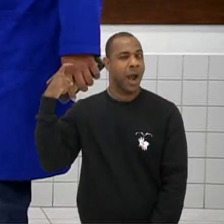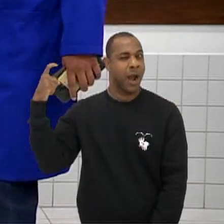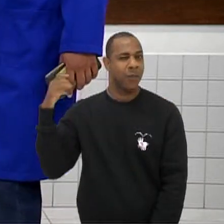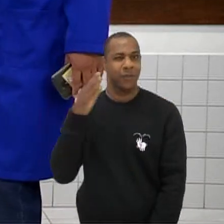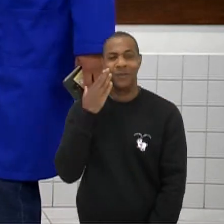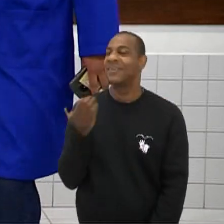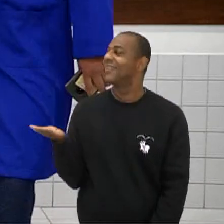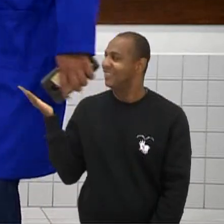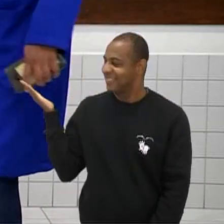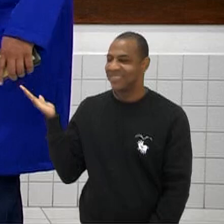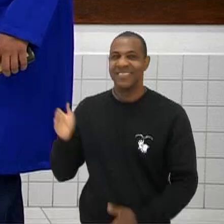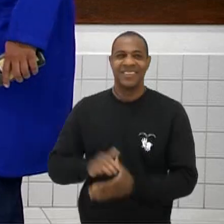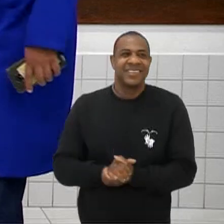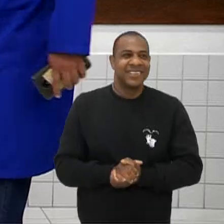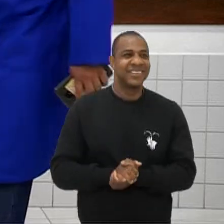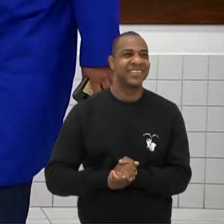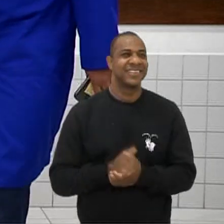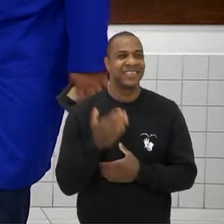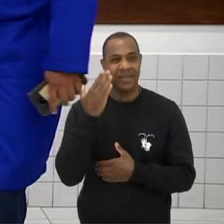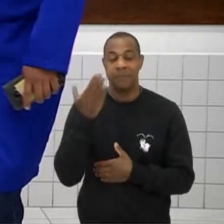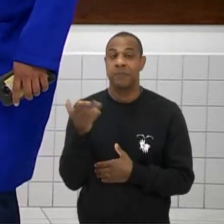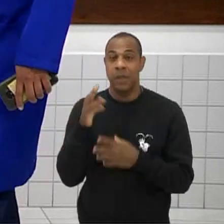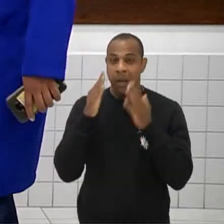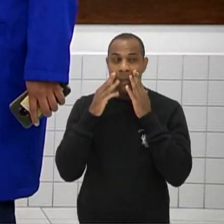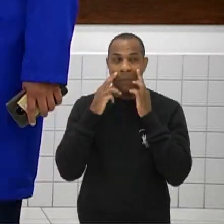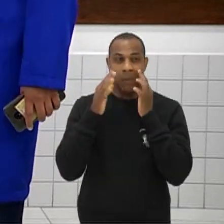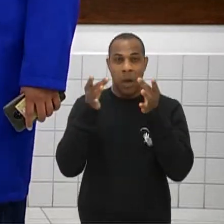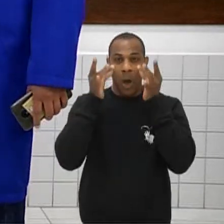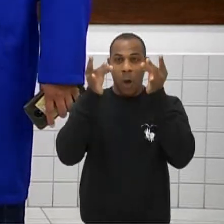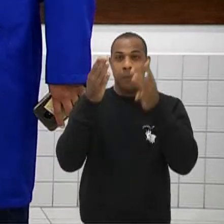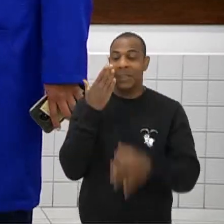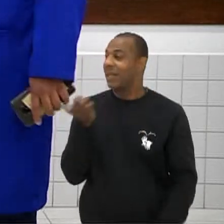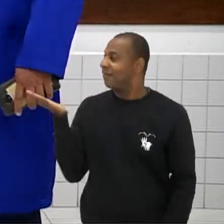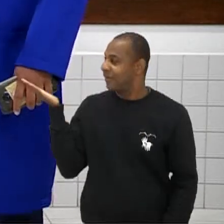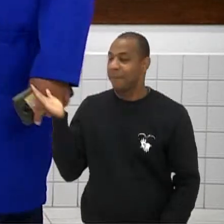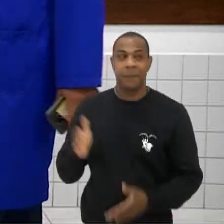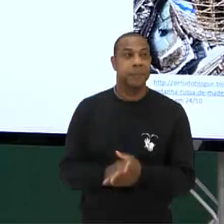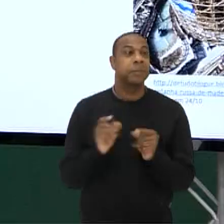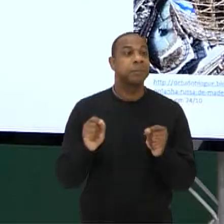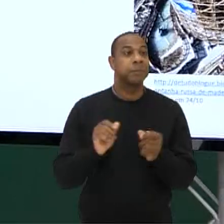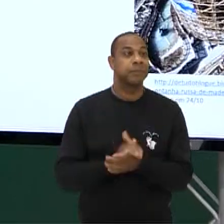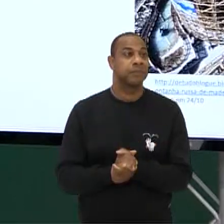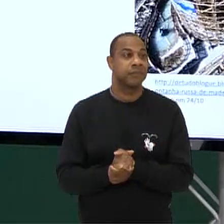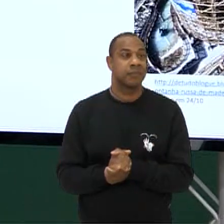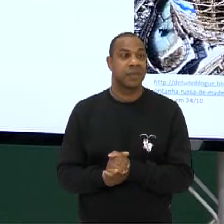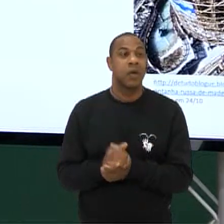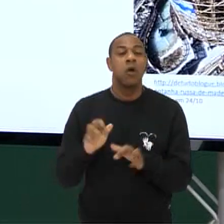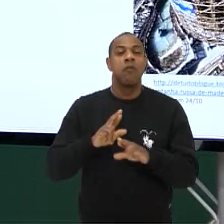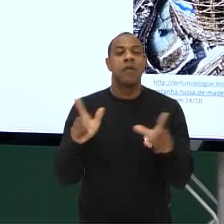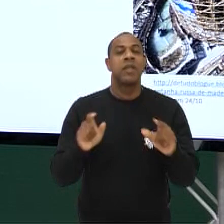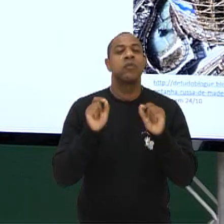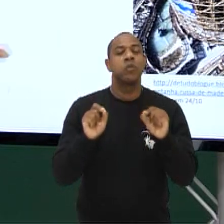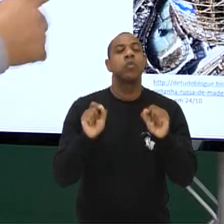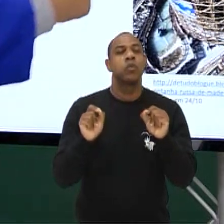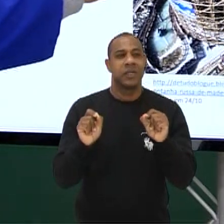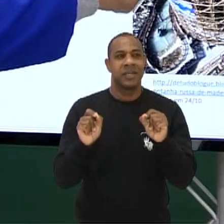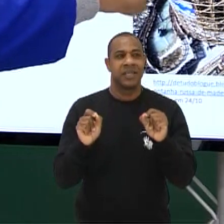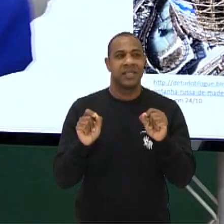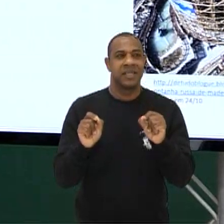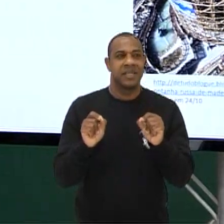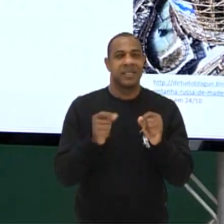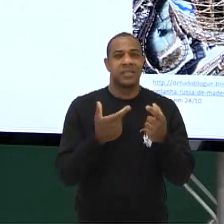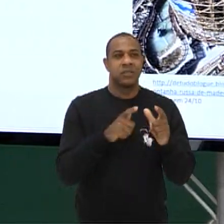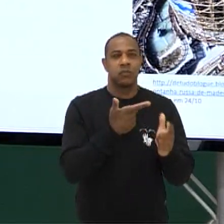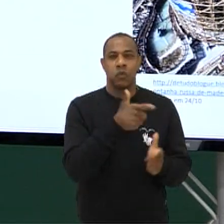parque de Versão de feira Mas vejam Essa primeira aqui é famosa É aqui em Dakar né O diferencial dela Diferente dessas